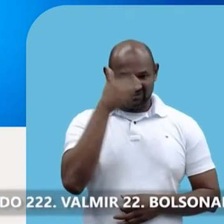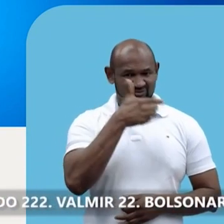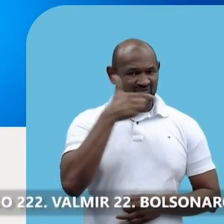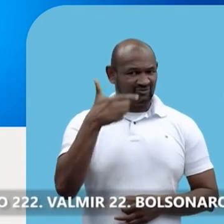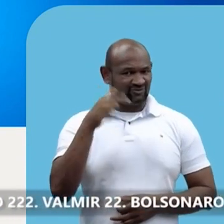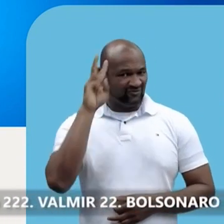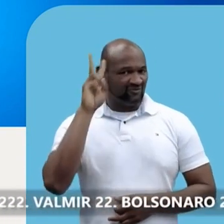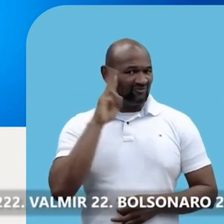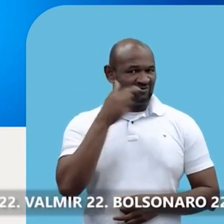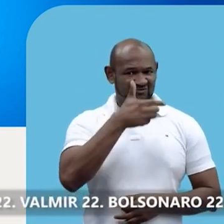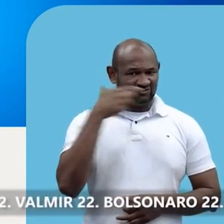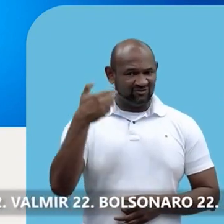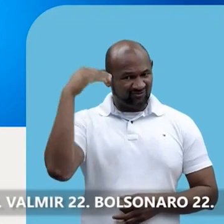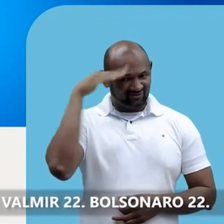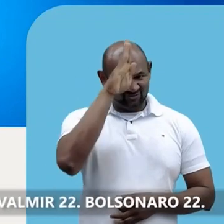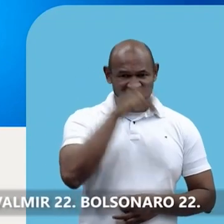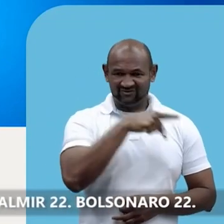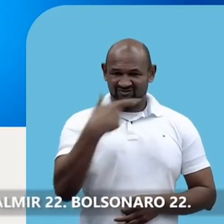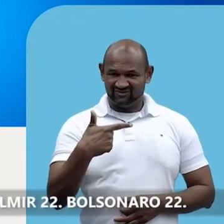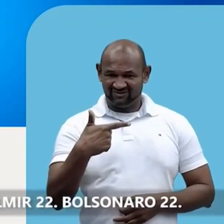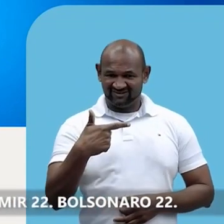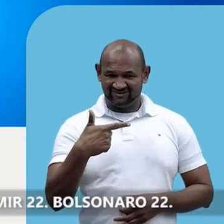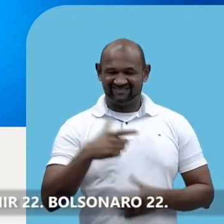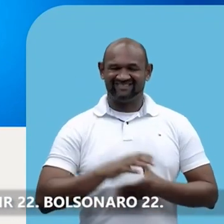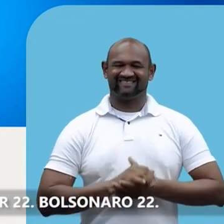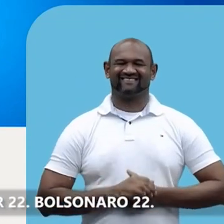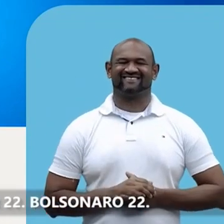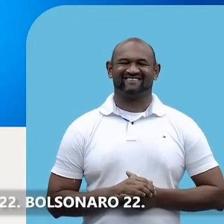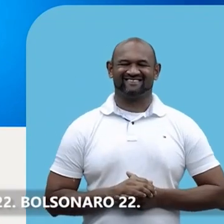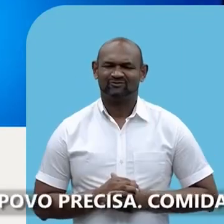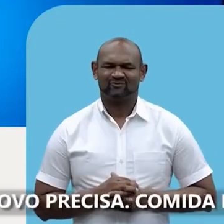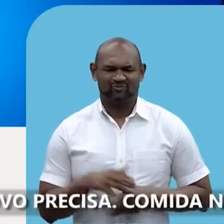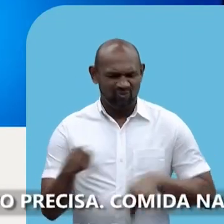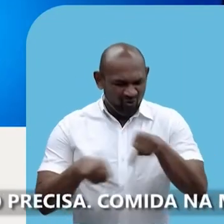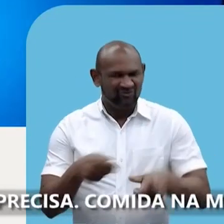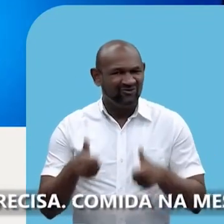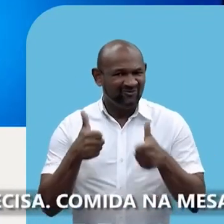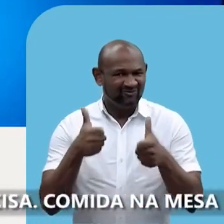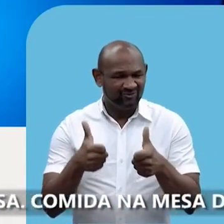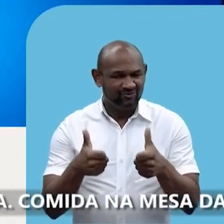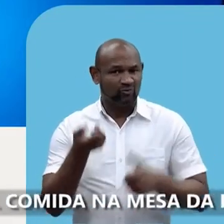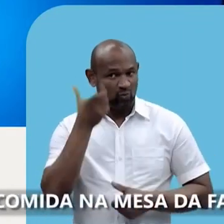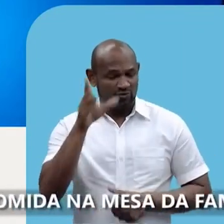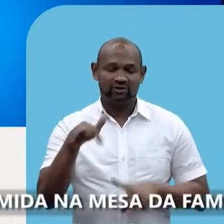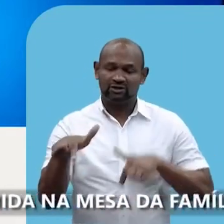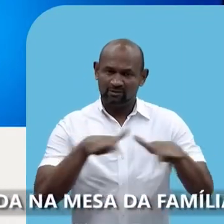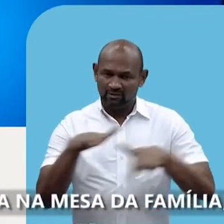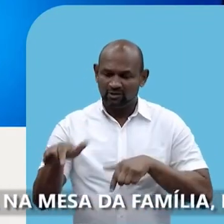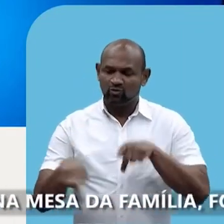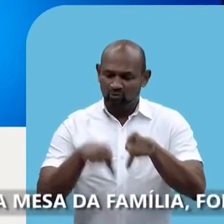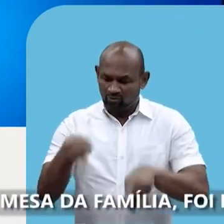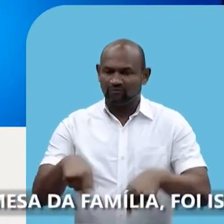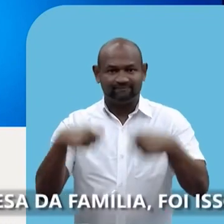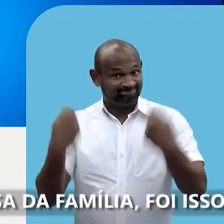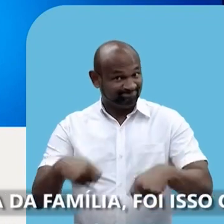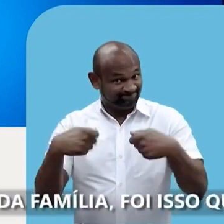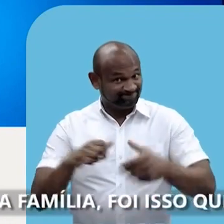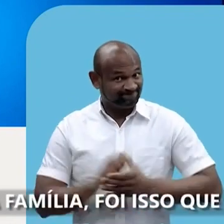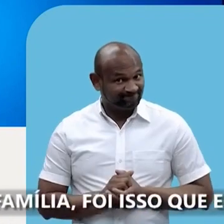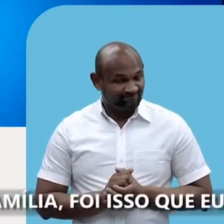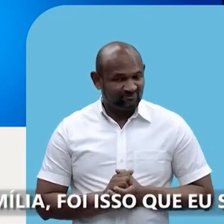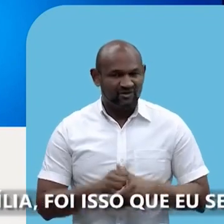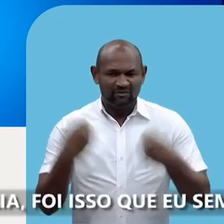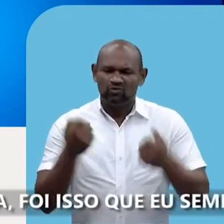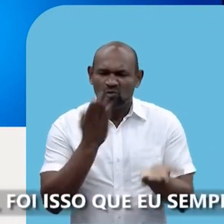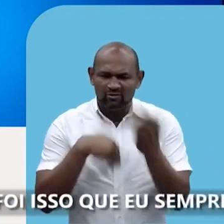Eduardo, 222. Valmir, 22. Bolsonaro, 22. Fala, turma! Geração de emprego é disso que o